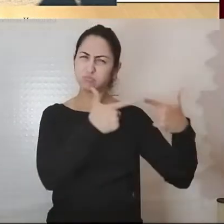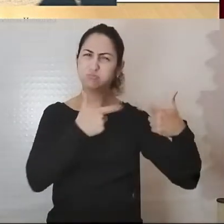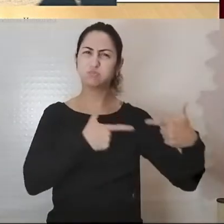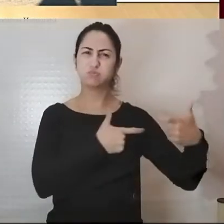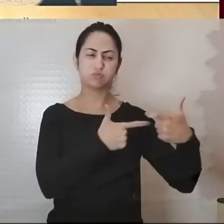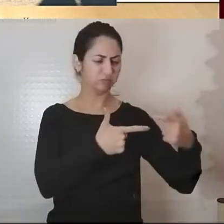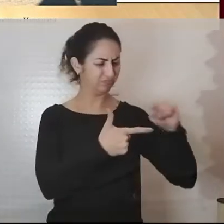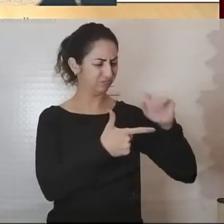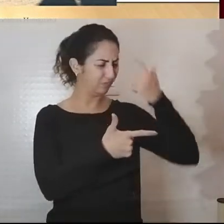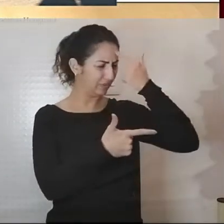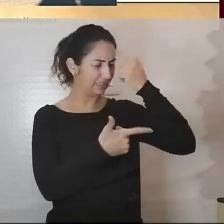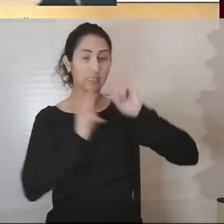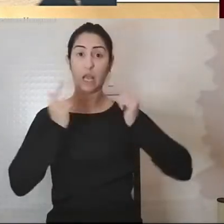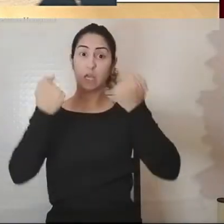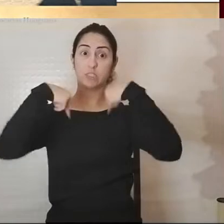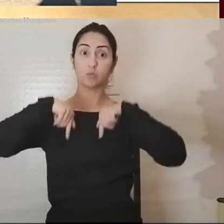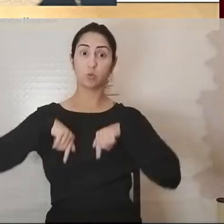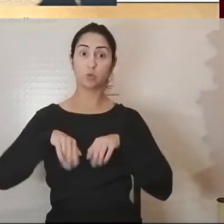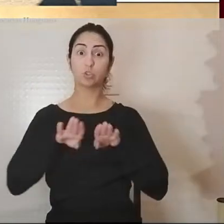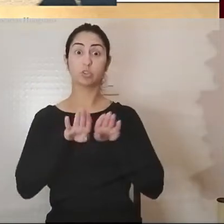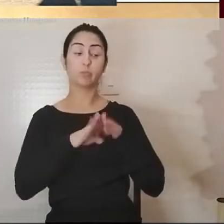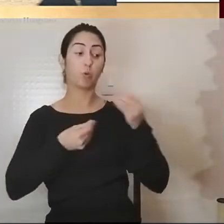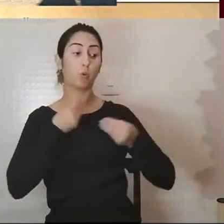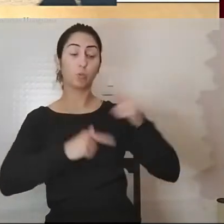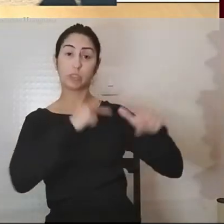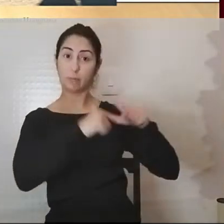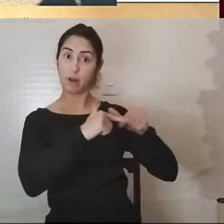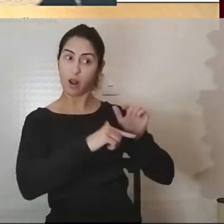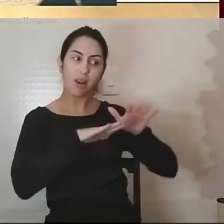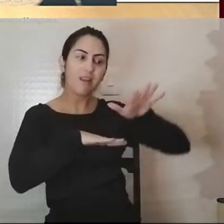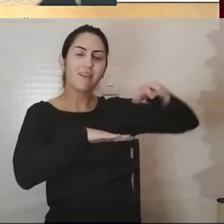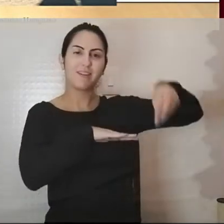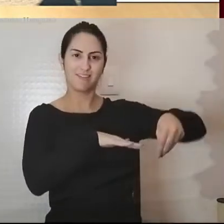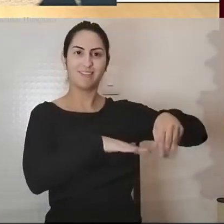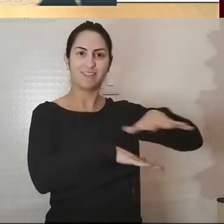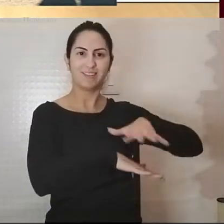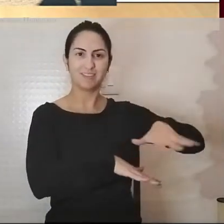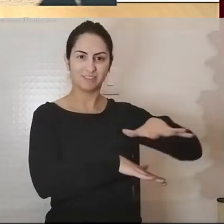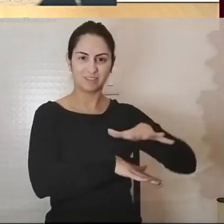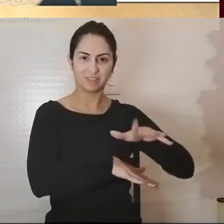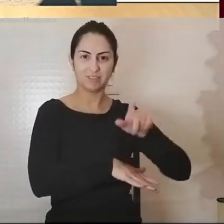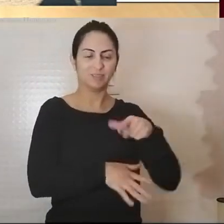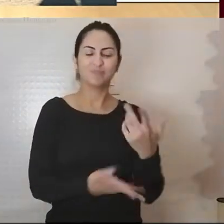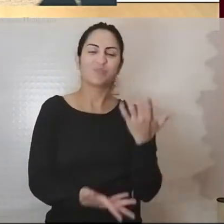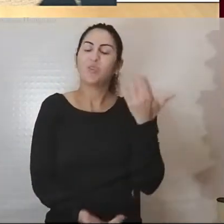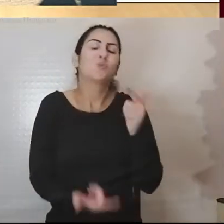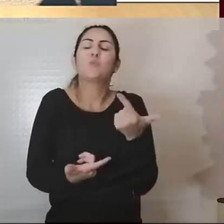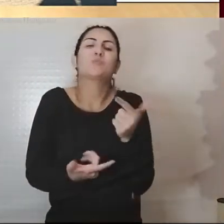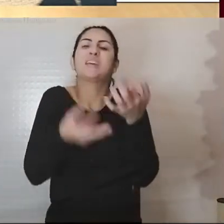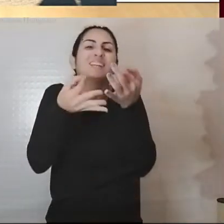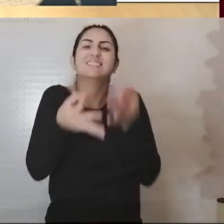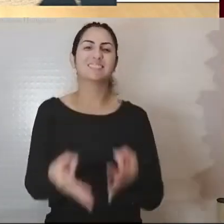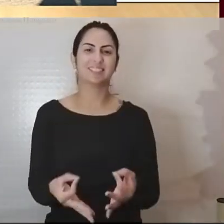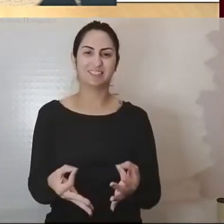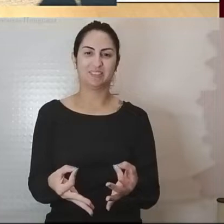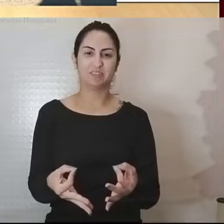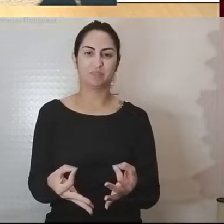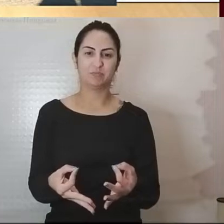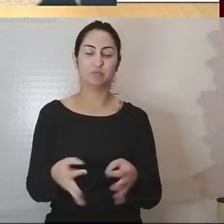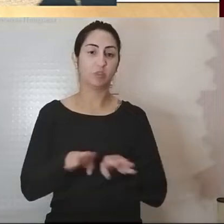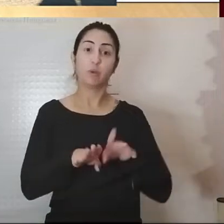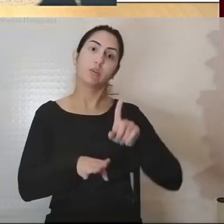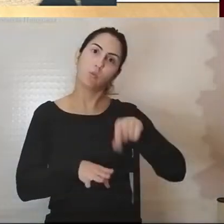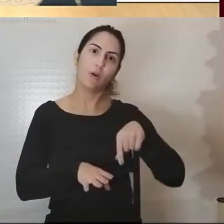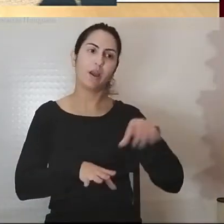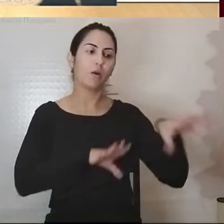antropologia e o trabalho de campo fazem-se na incerteza. Não apenas coletando